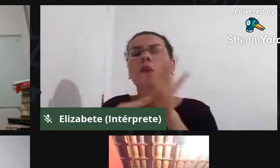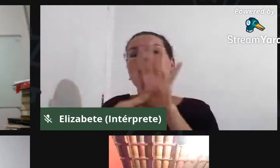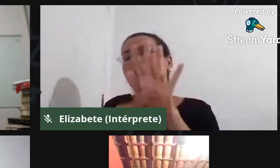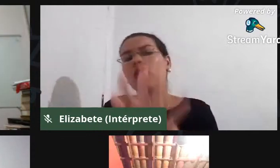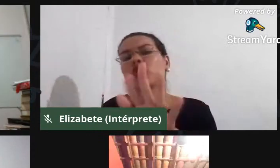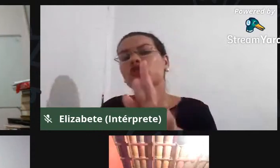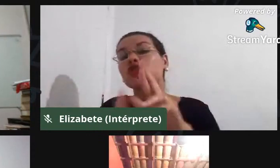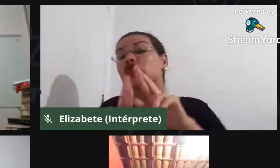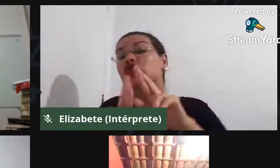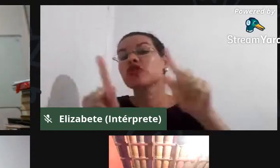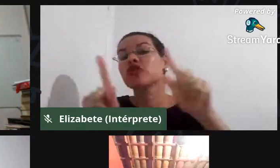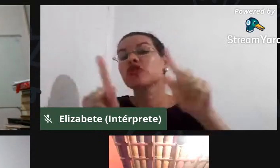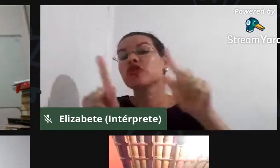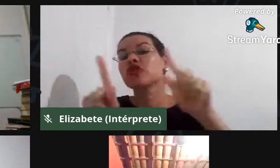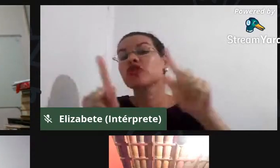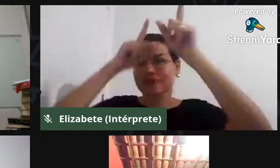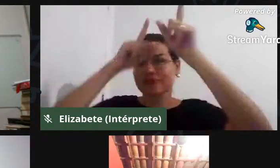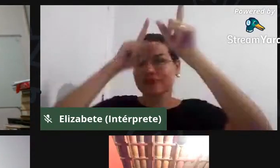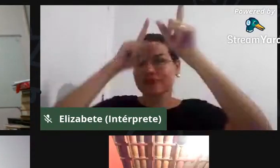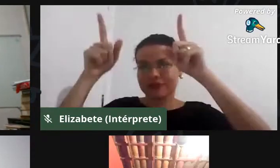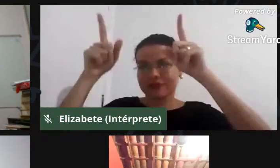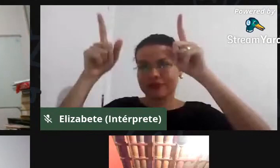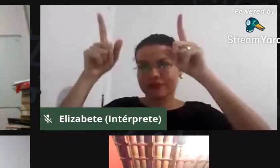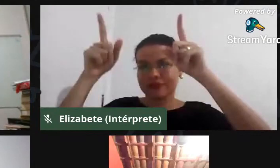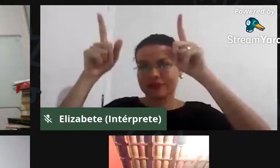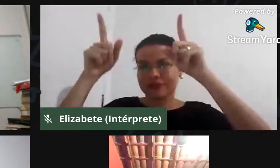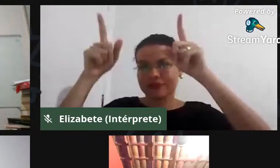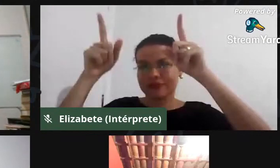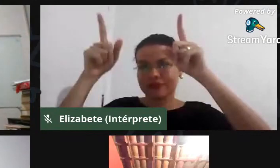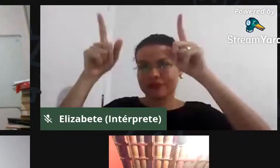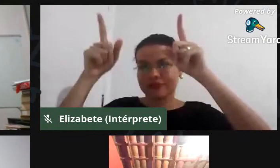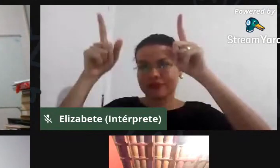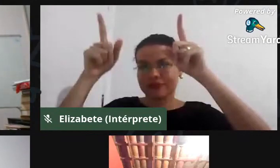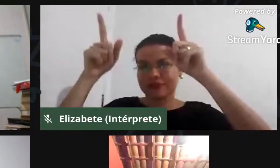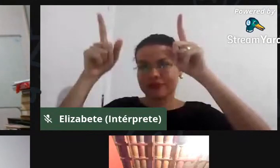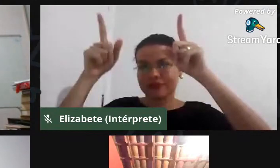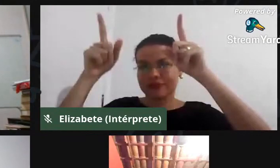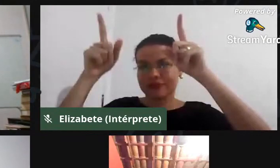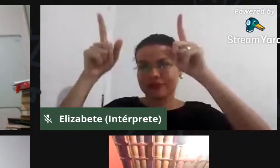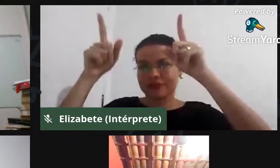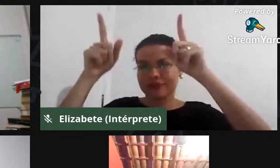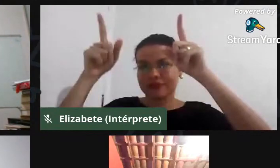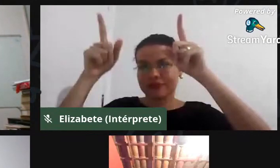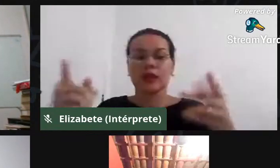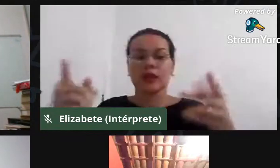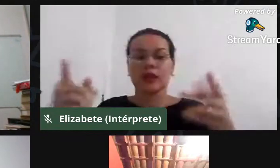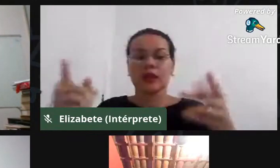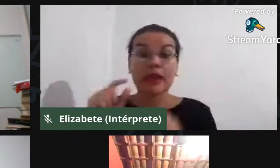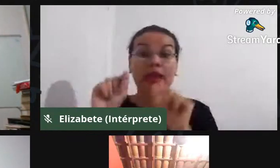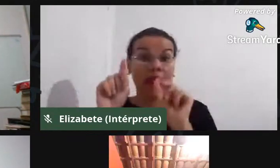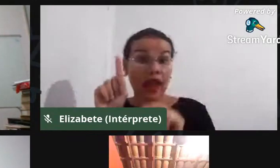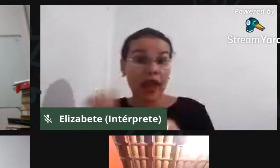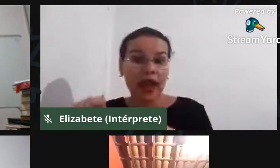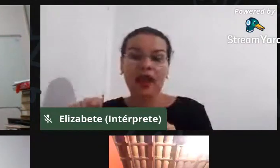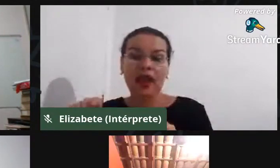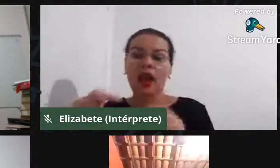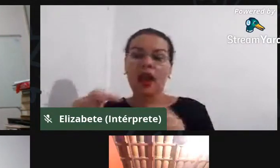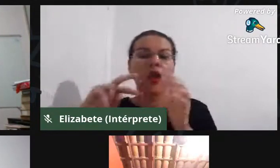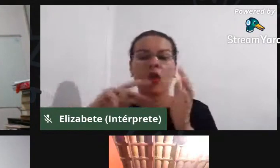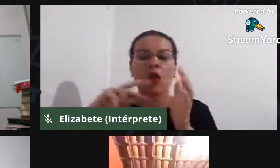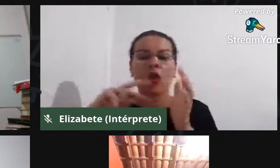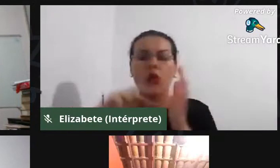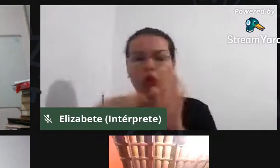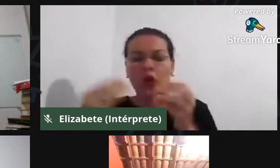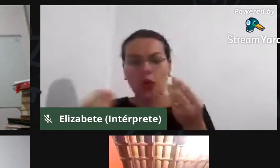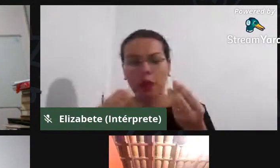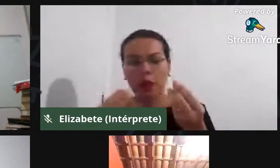enche os olhos dos nossos, mas que é o modelo, que é o modelo do, do, do expropriador, que é o modelo do capital no